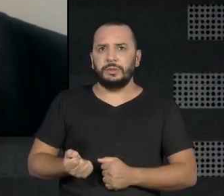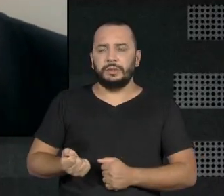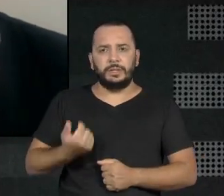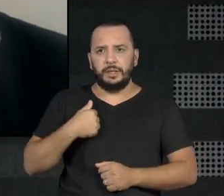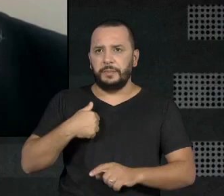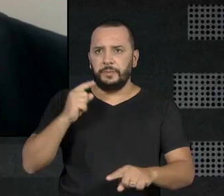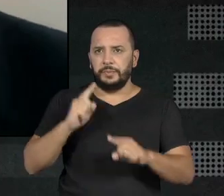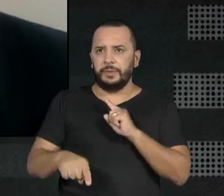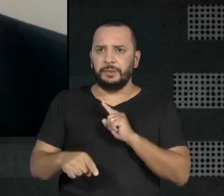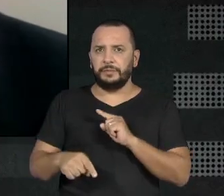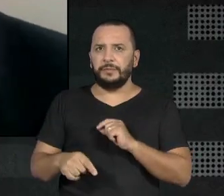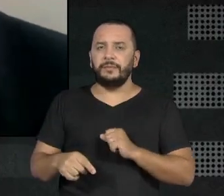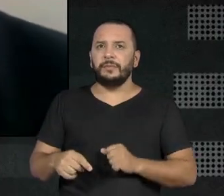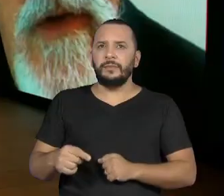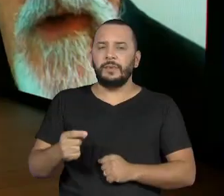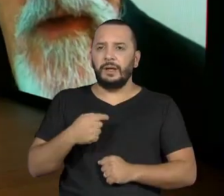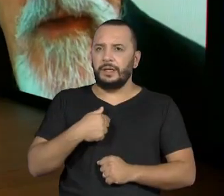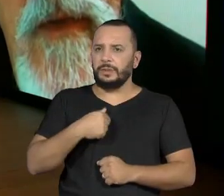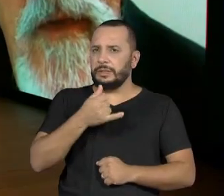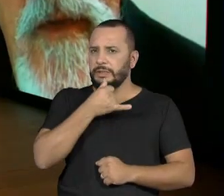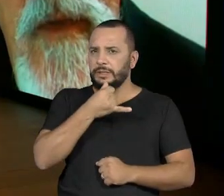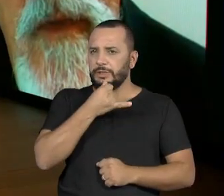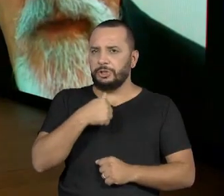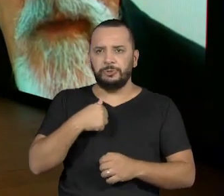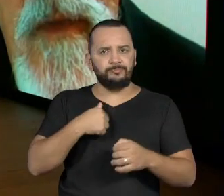Fiquei tão triste que eu voltei para Santos.